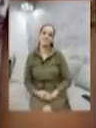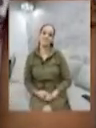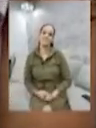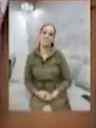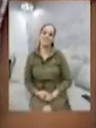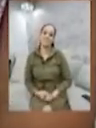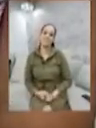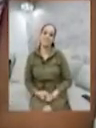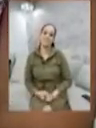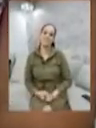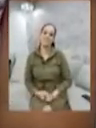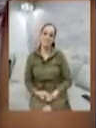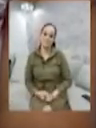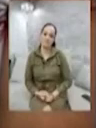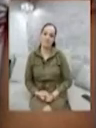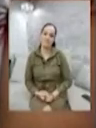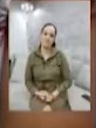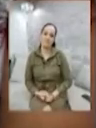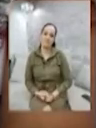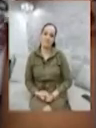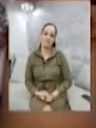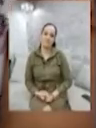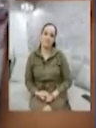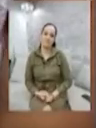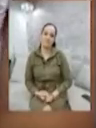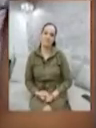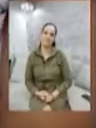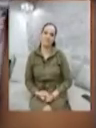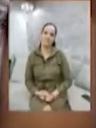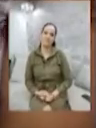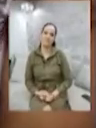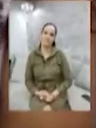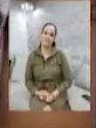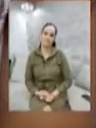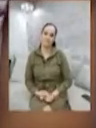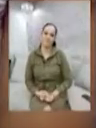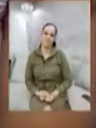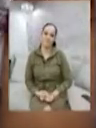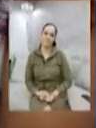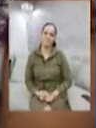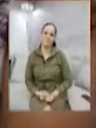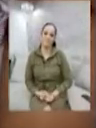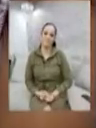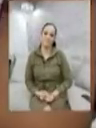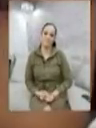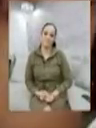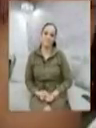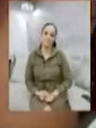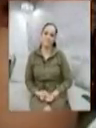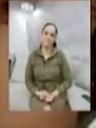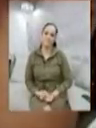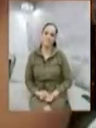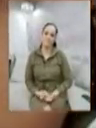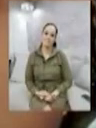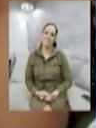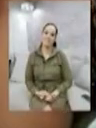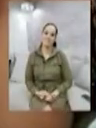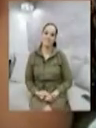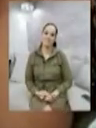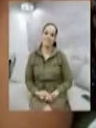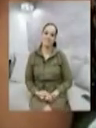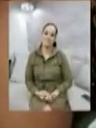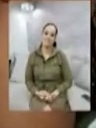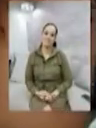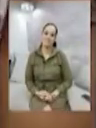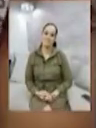né? Então, a academia que você paga, o seu personal, a sua nutricionista, a sua manicure, a sua secretária.